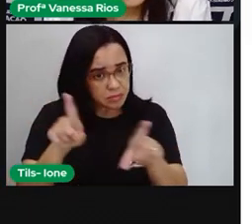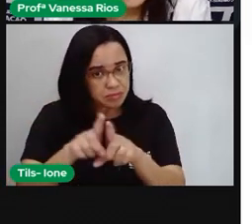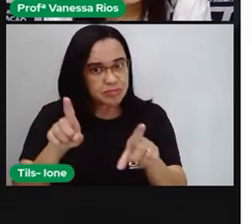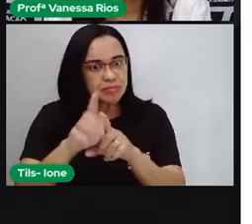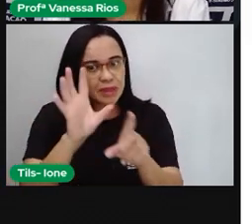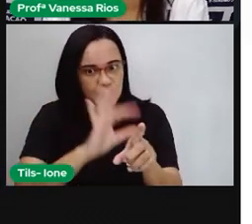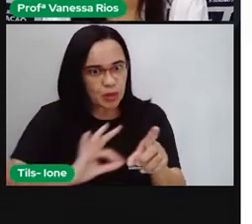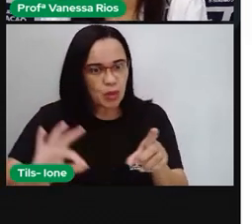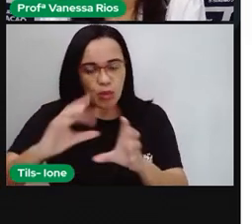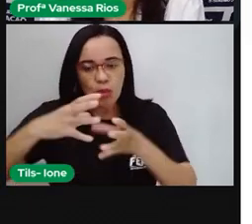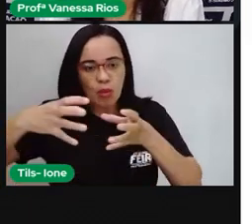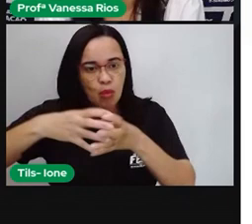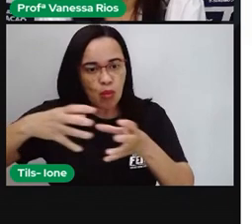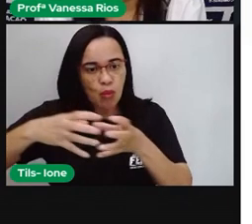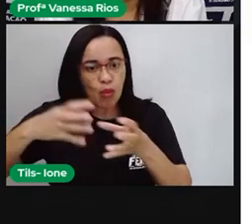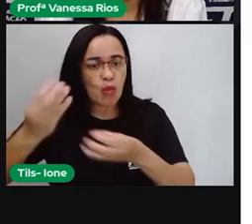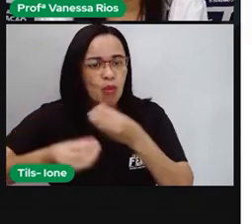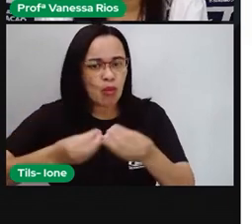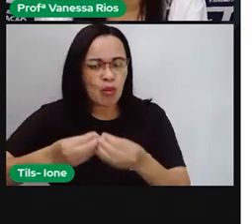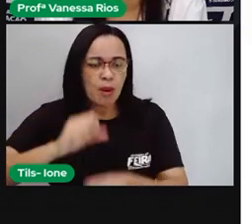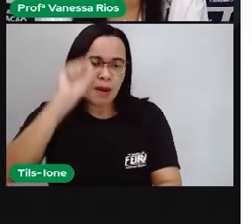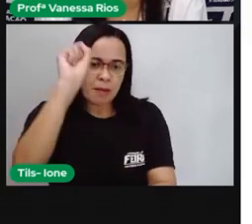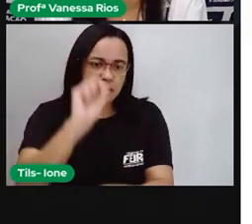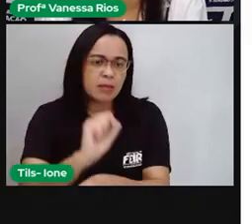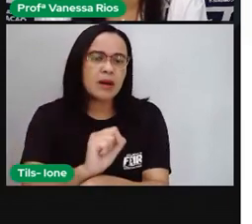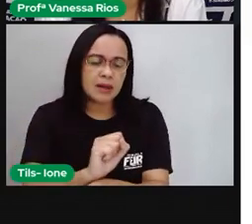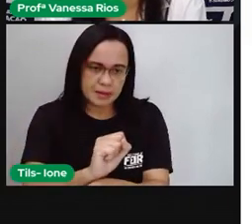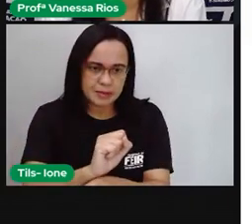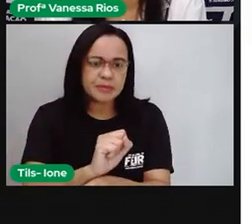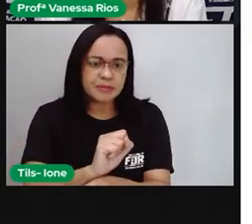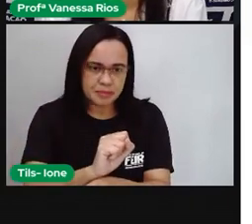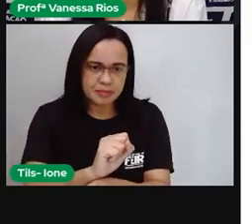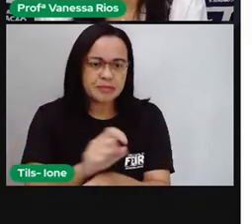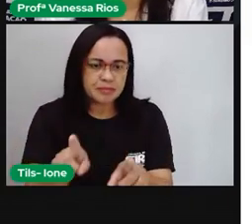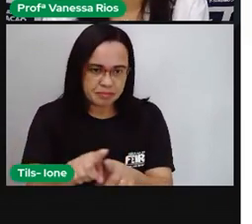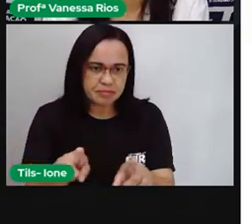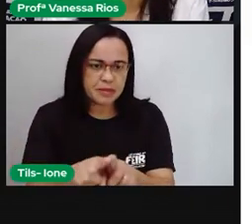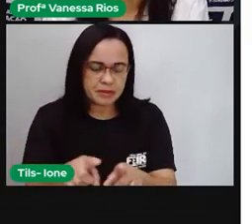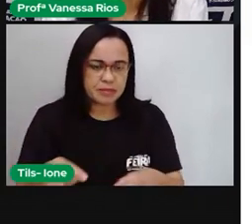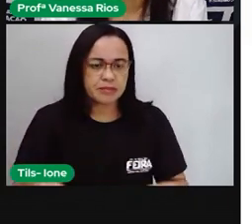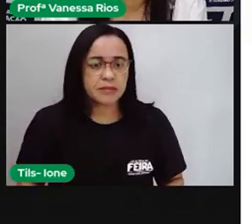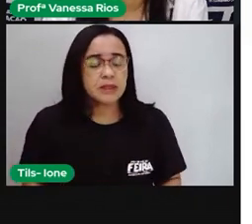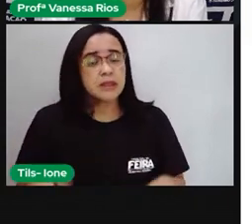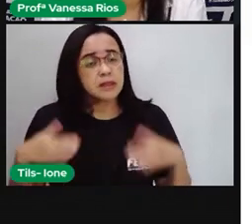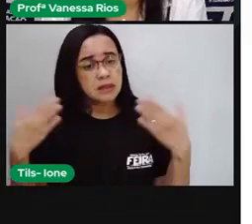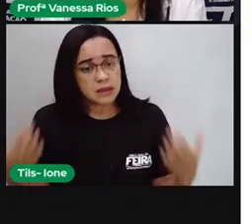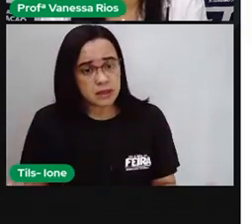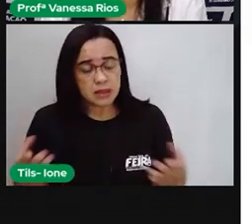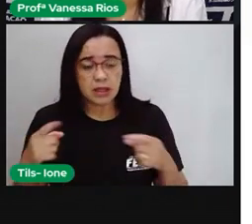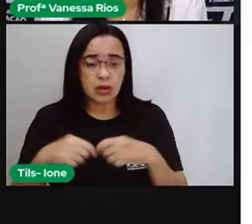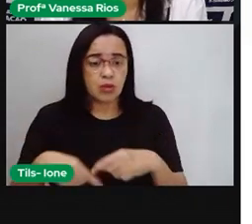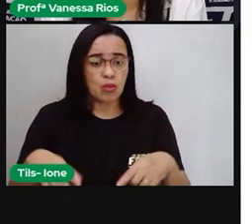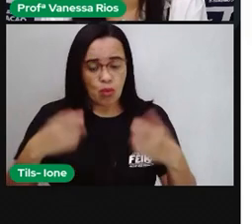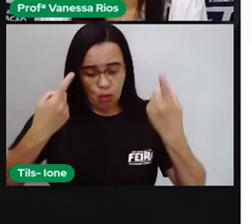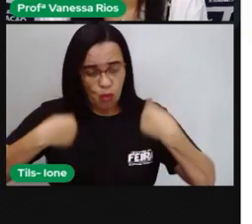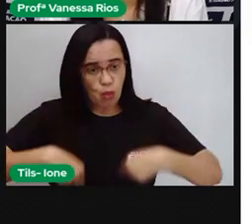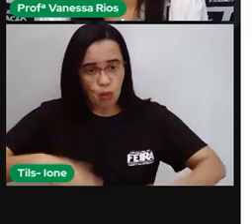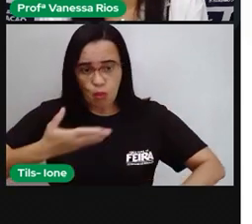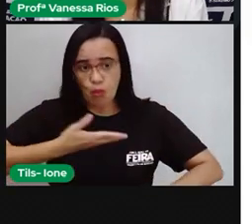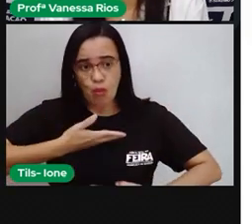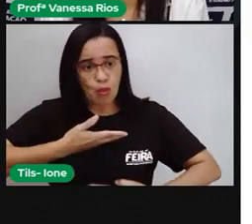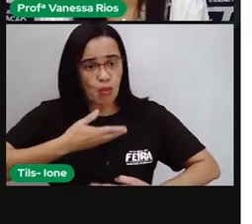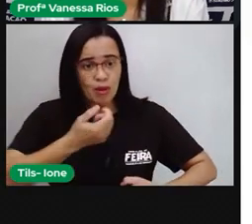como um conjunto, também vai deixar aí de fazer a sua função. Então assim acontece com o nosso corpo, né?